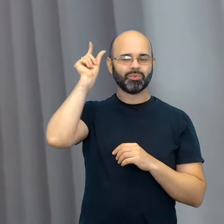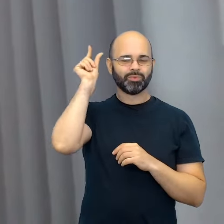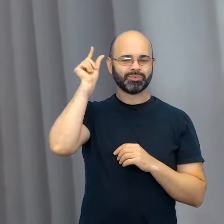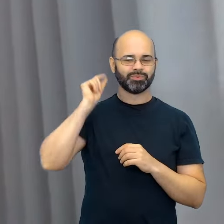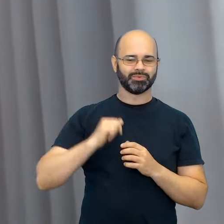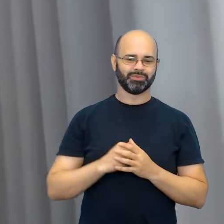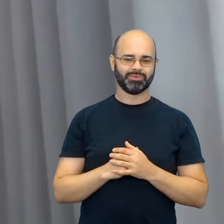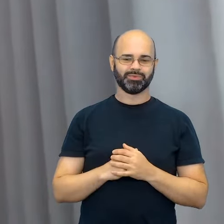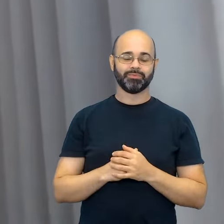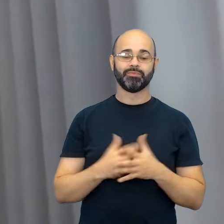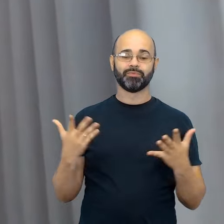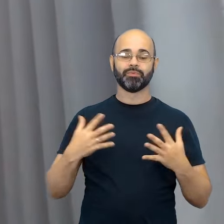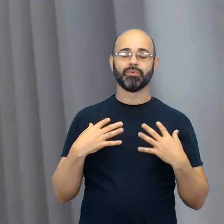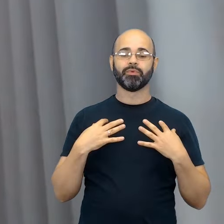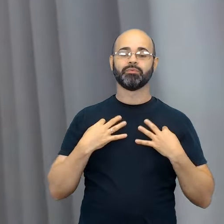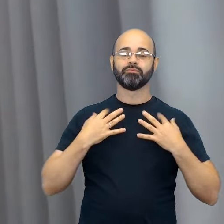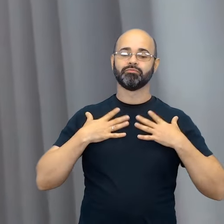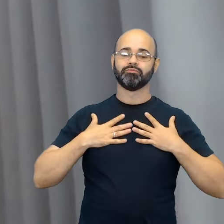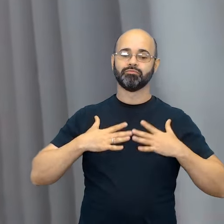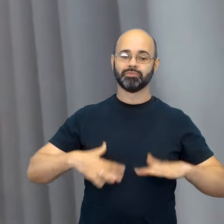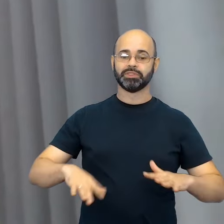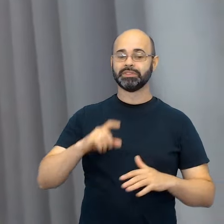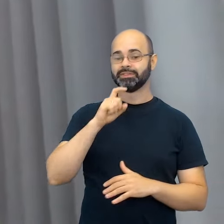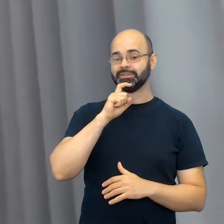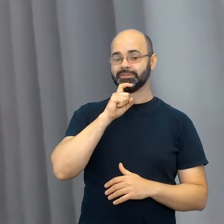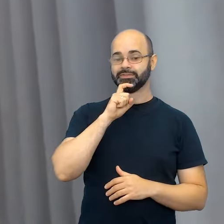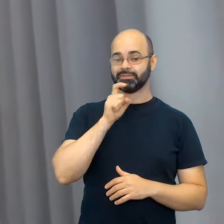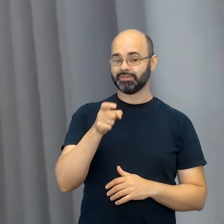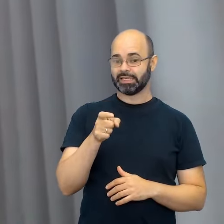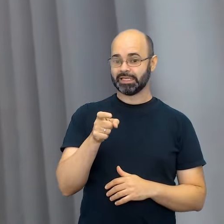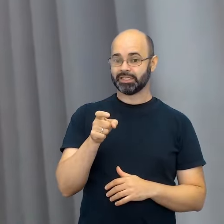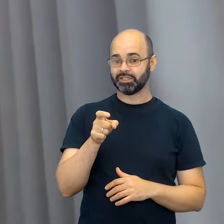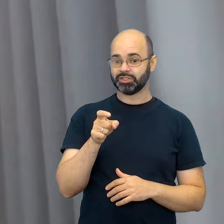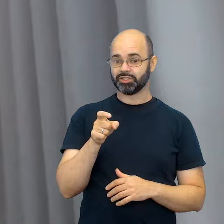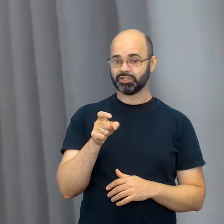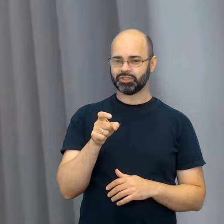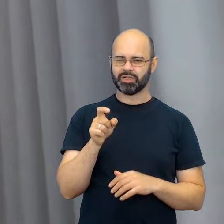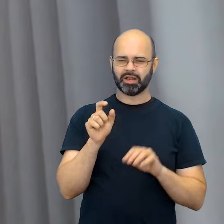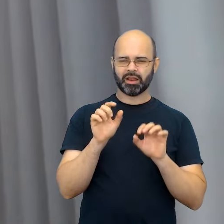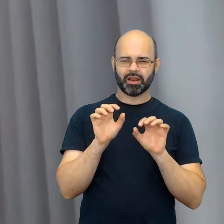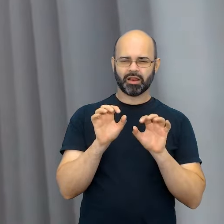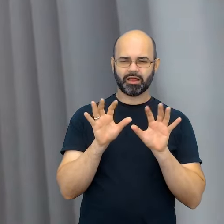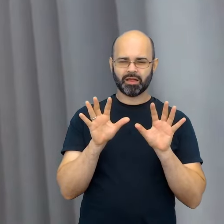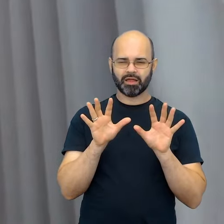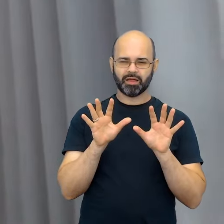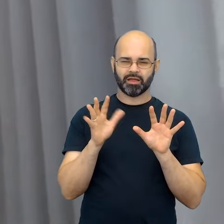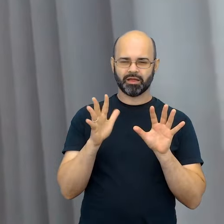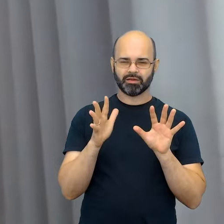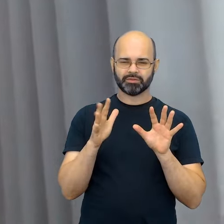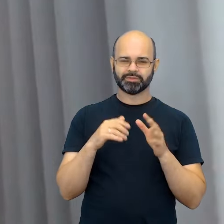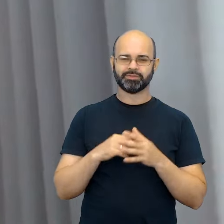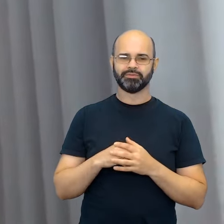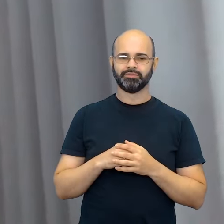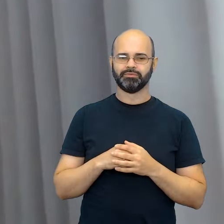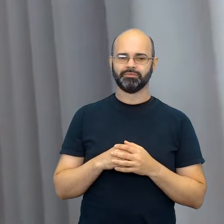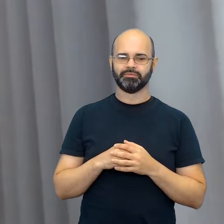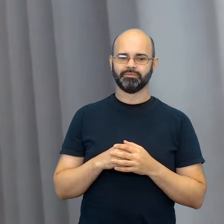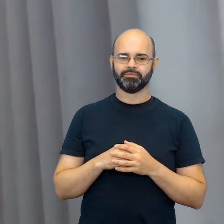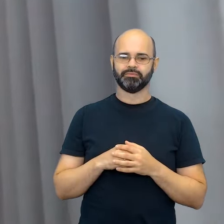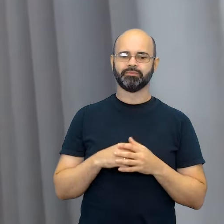Estou com um vestido verde, um pouquinho mais clarinho o campo dele, com algumas